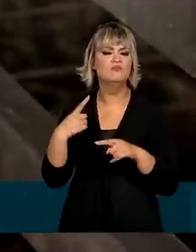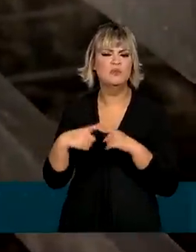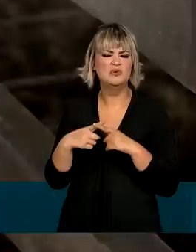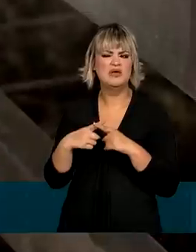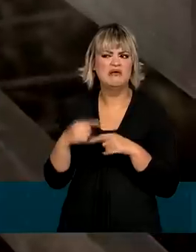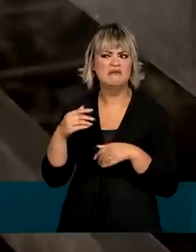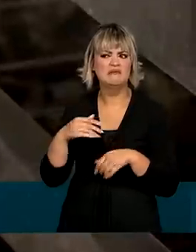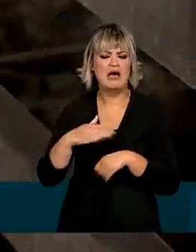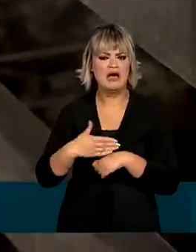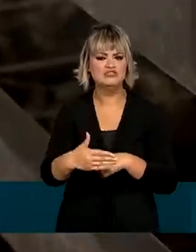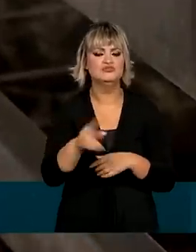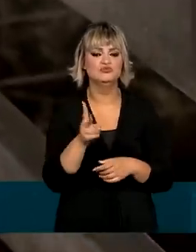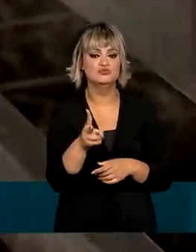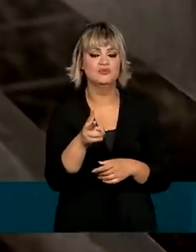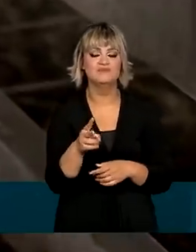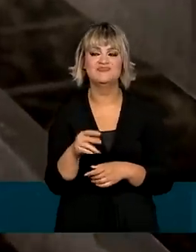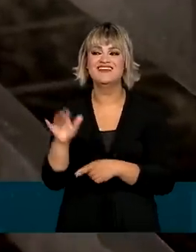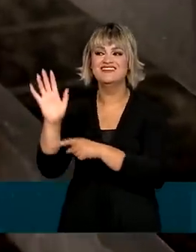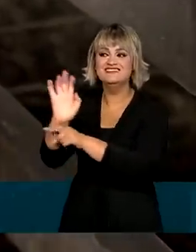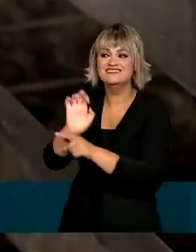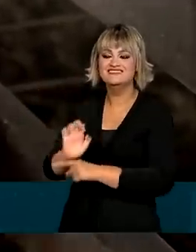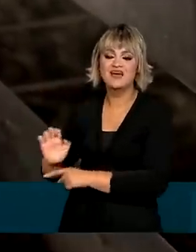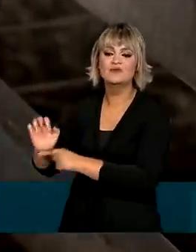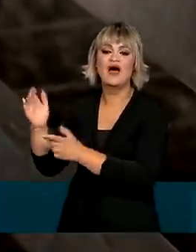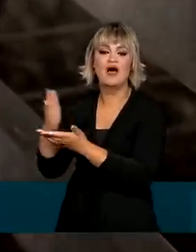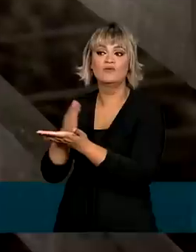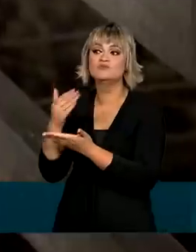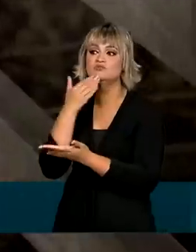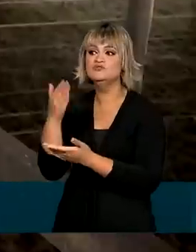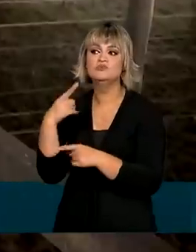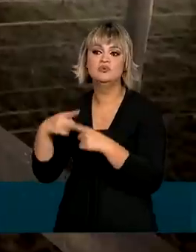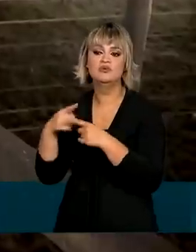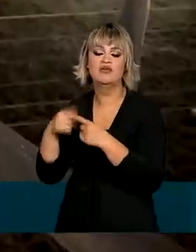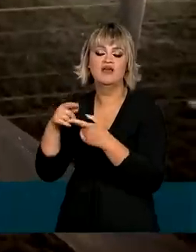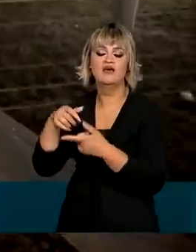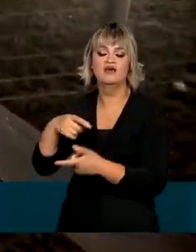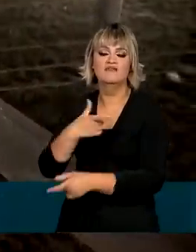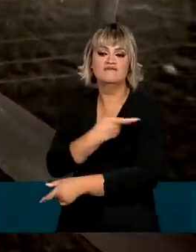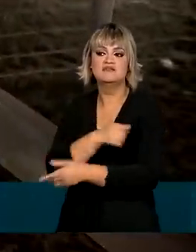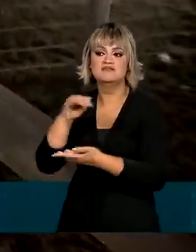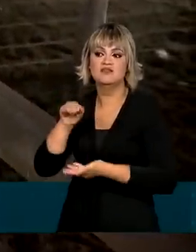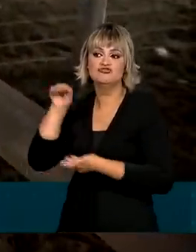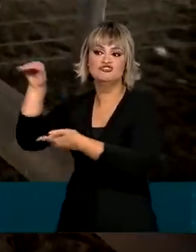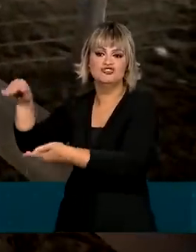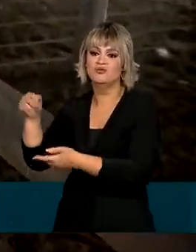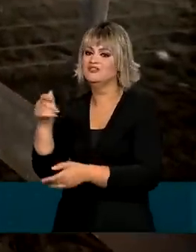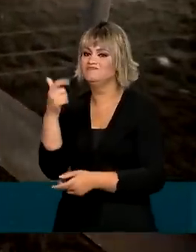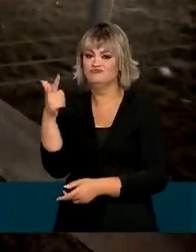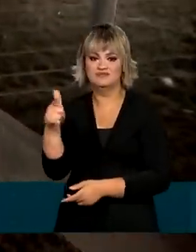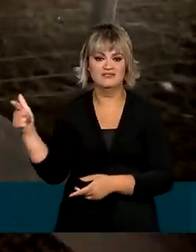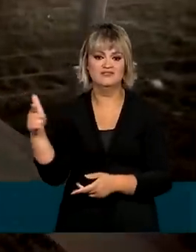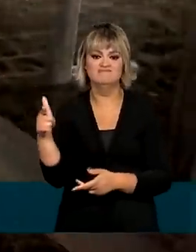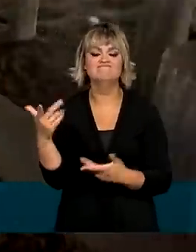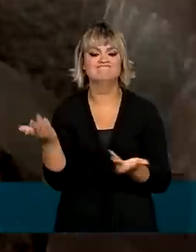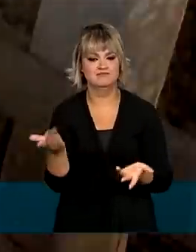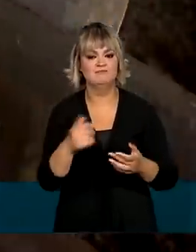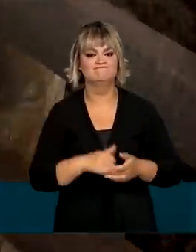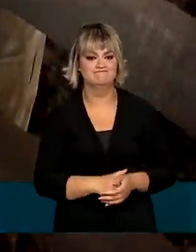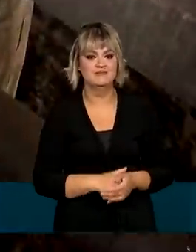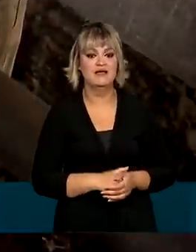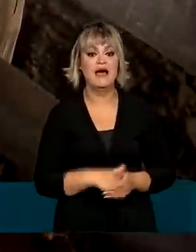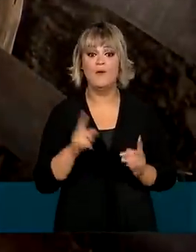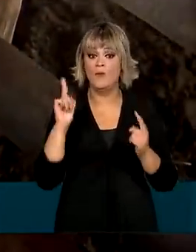solicitação de alguns estados que não tiveram os lotes de vacinas liberados a tempo para finalizar a etapa.